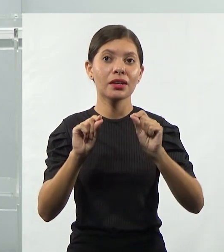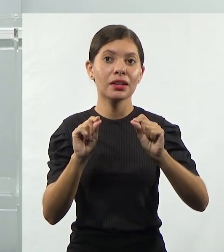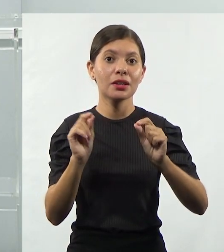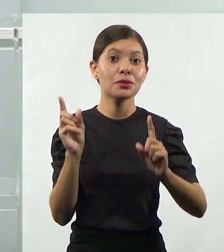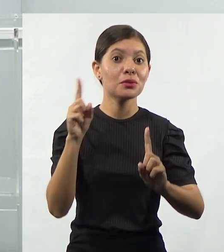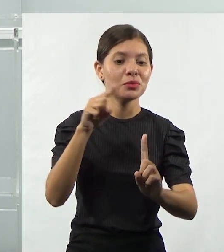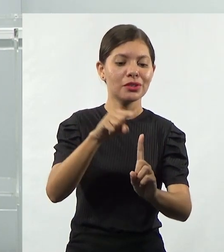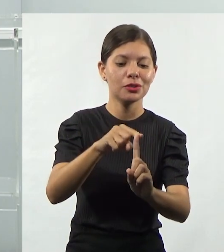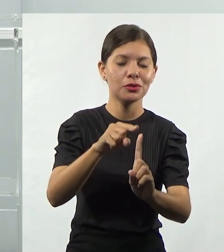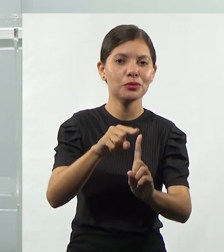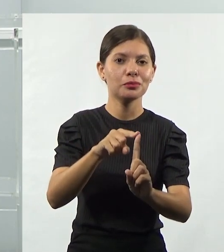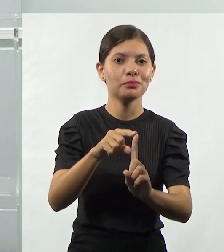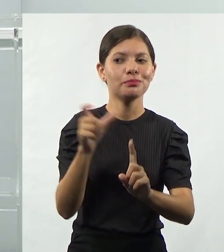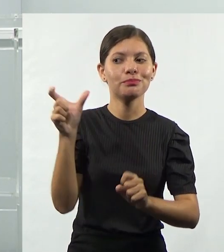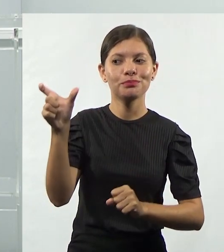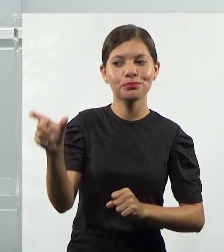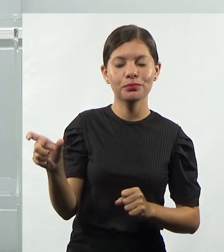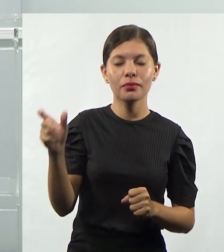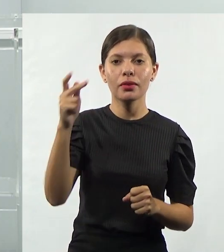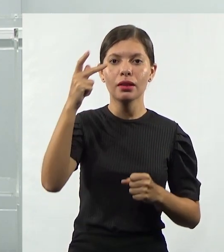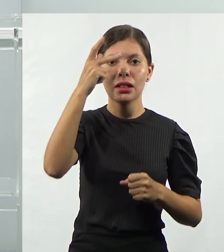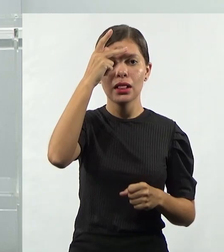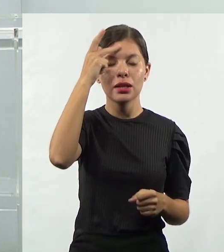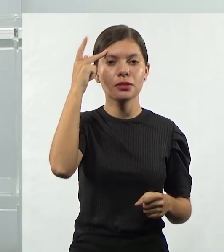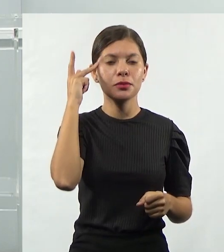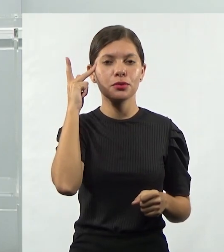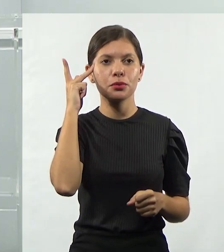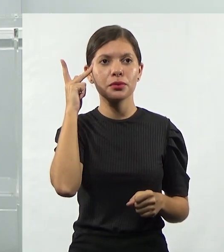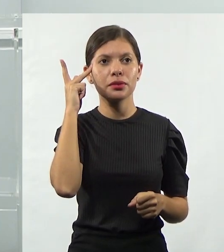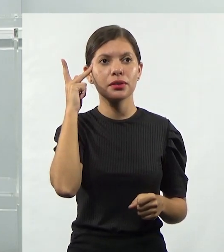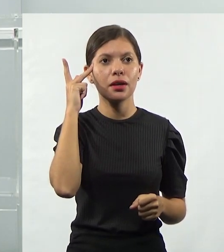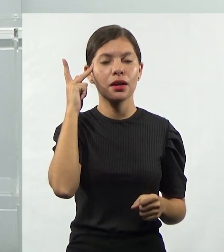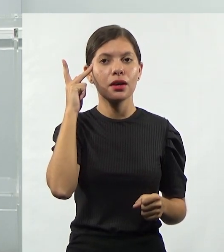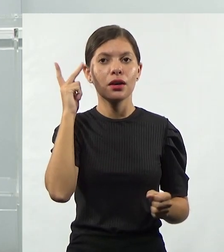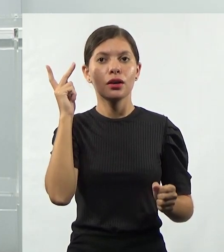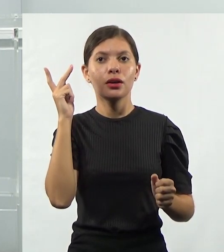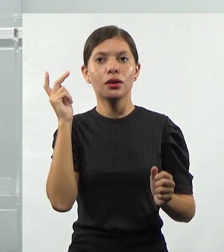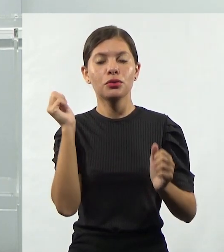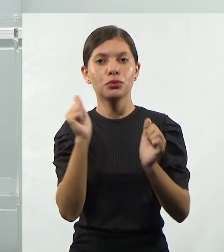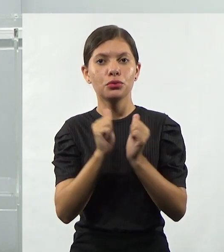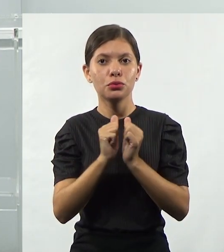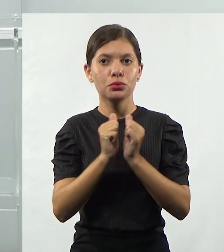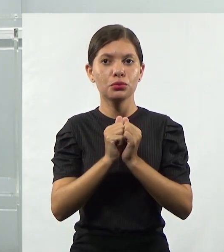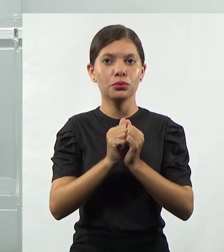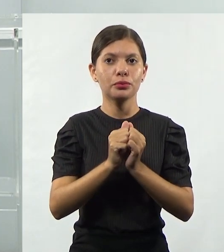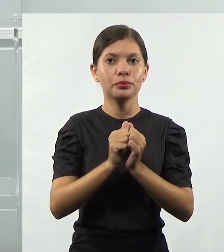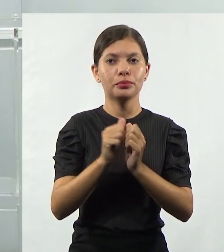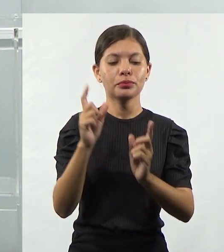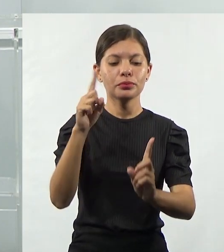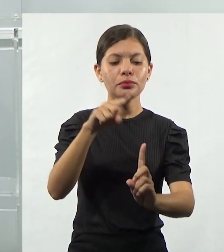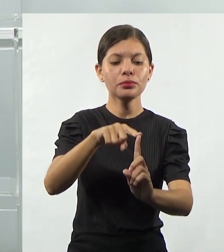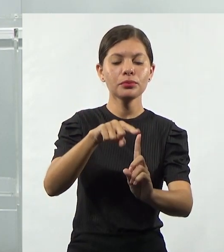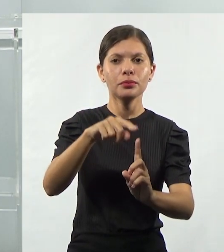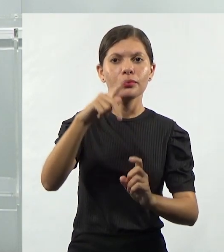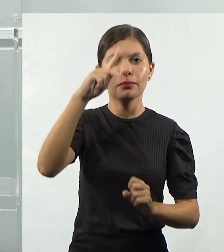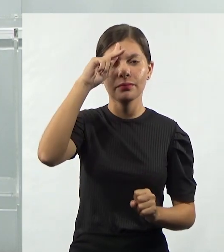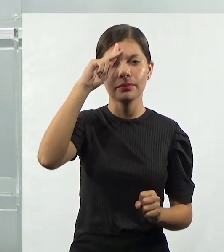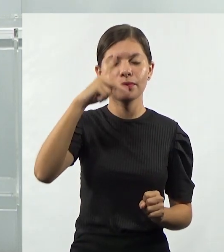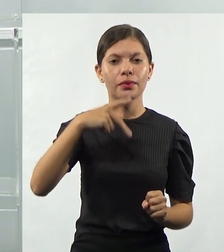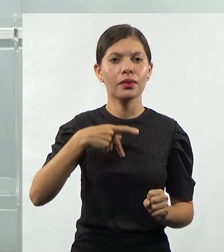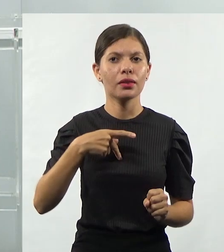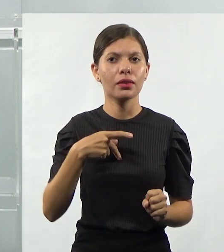objetivos das pessoas, com os objetivos individuais. A cada passo que é feito